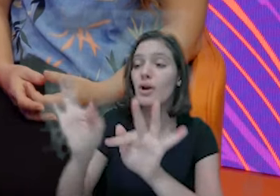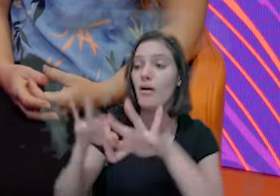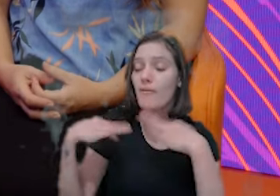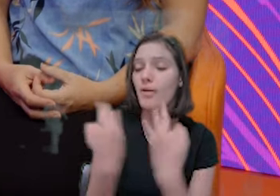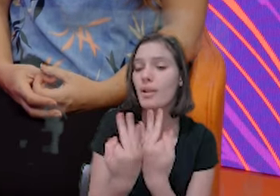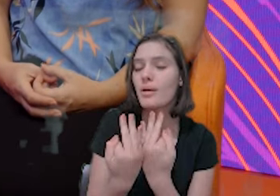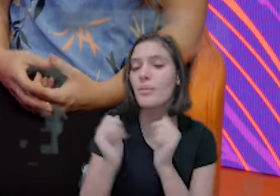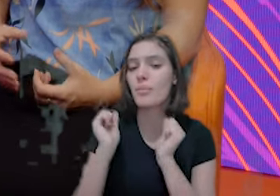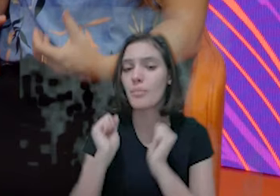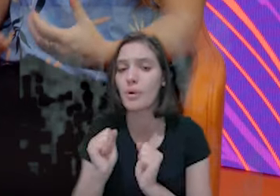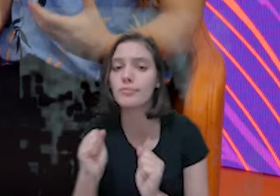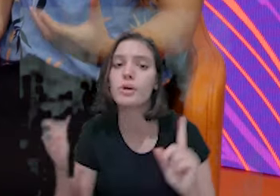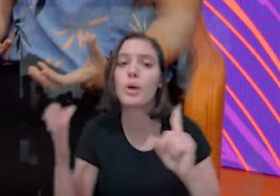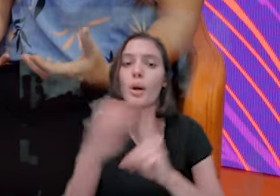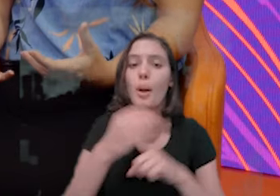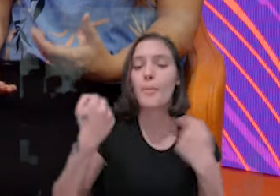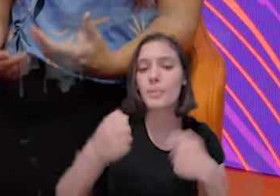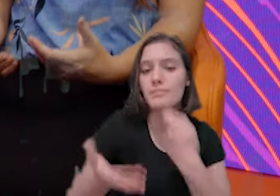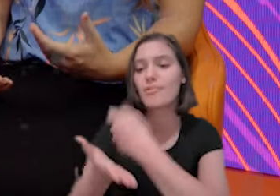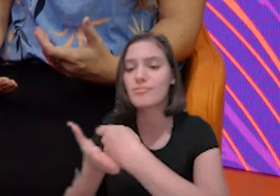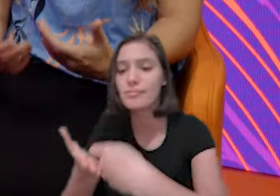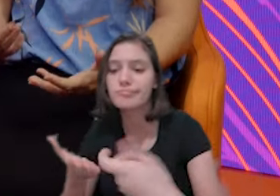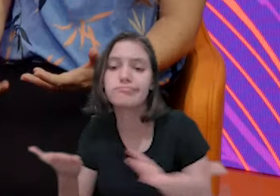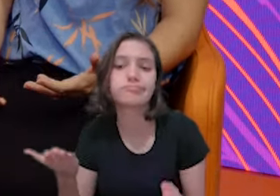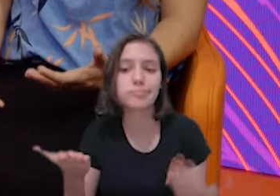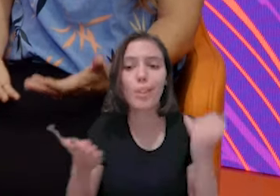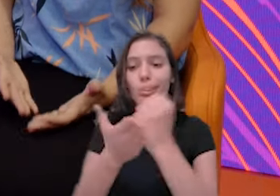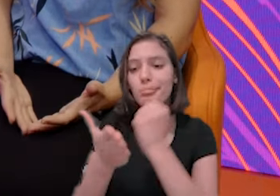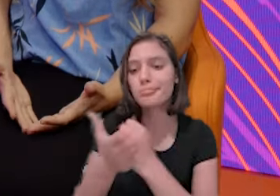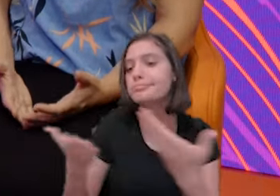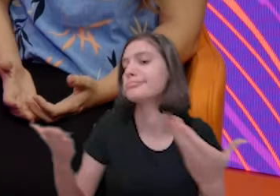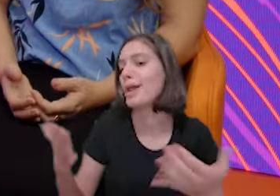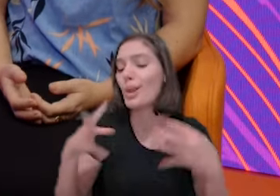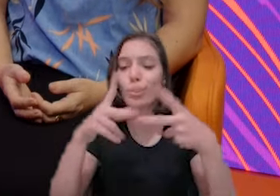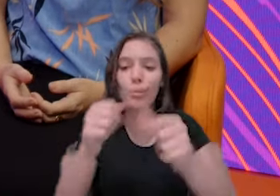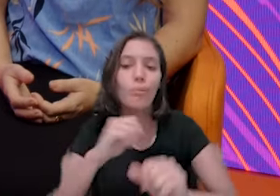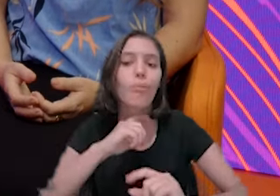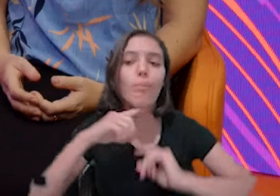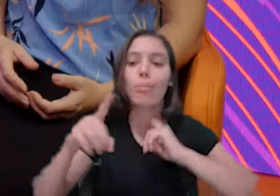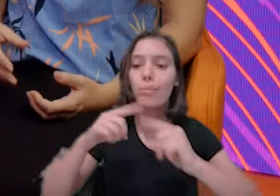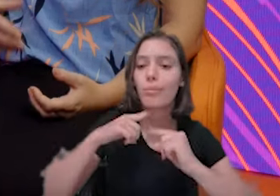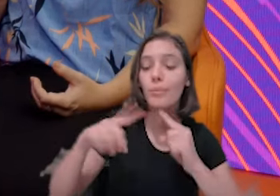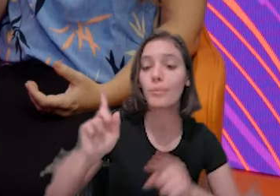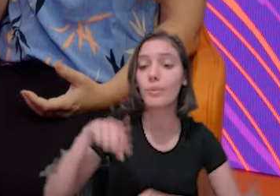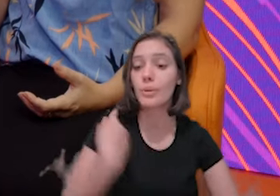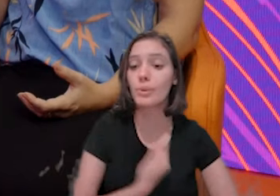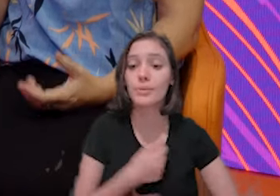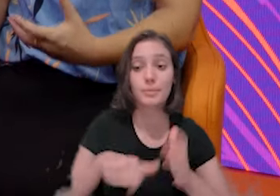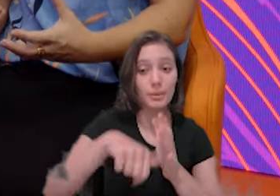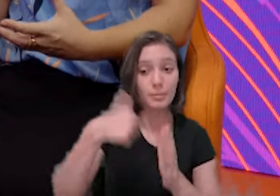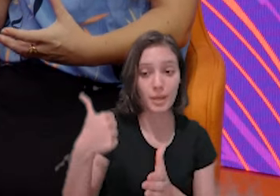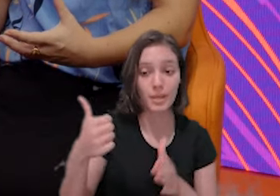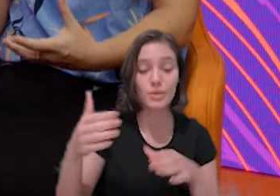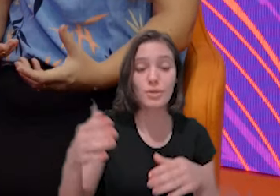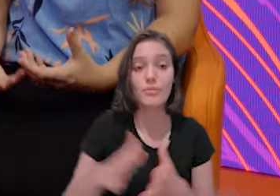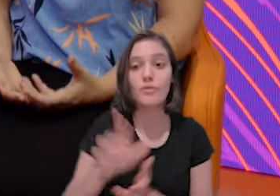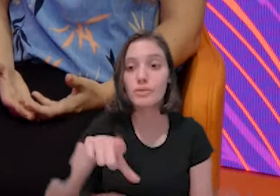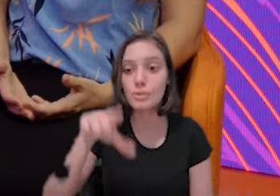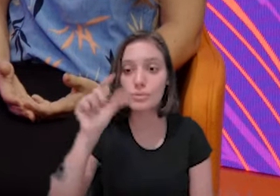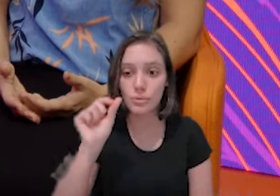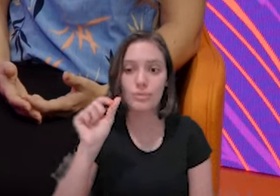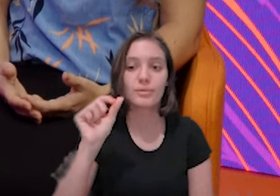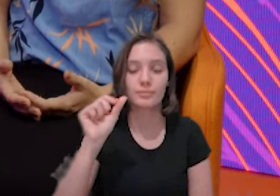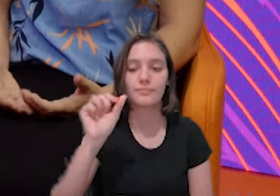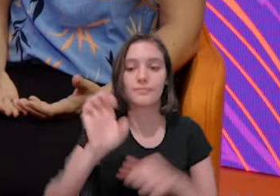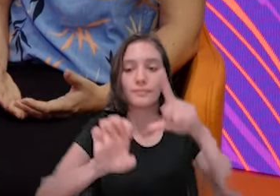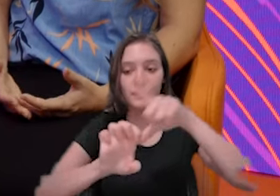dúvidas primeiras, né? De quando você decide empreender. E a parte de serviços